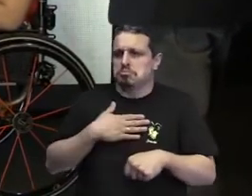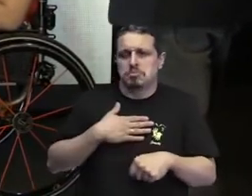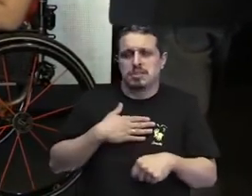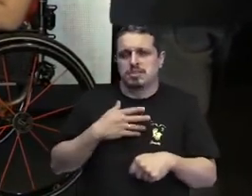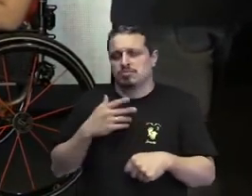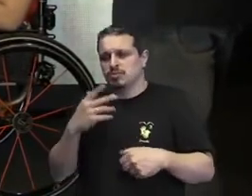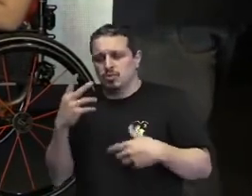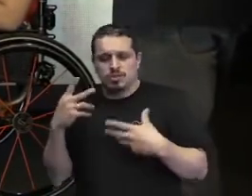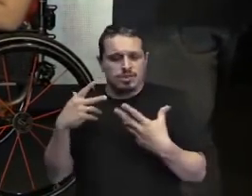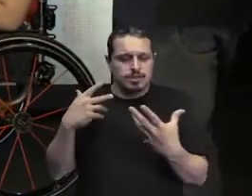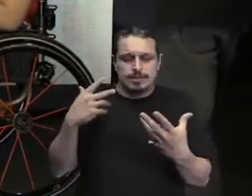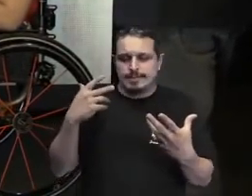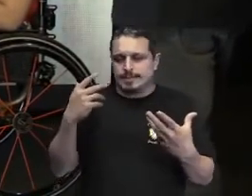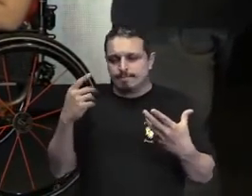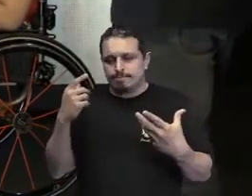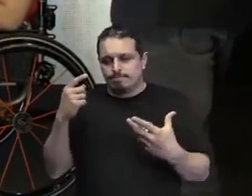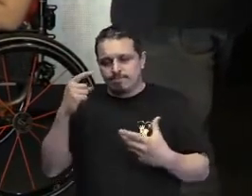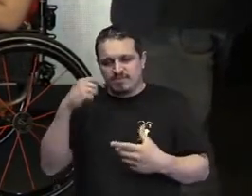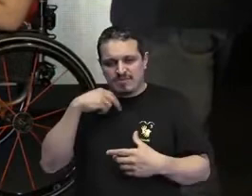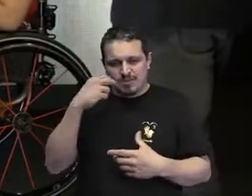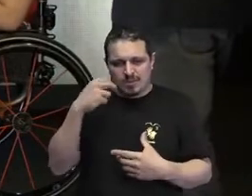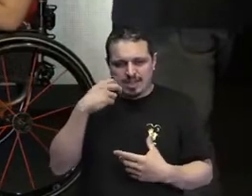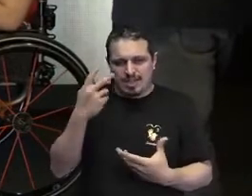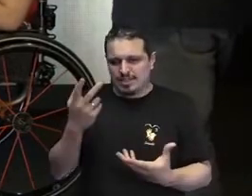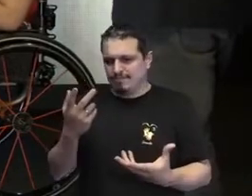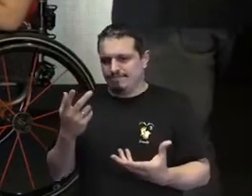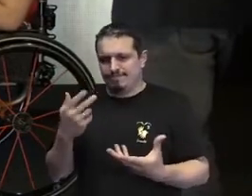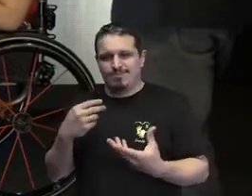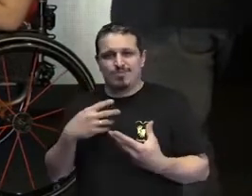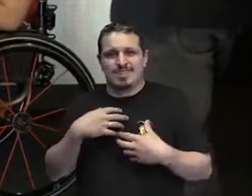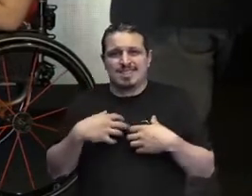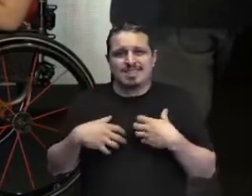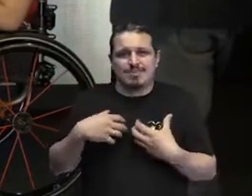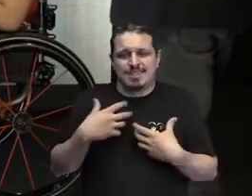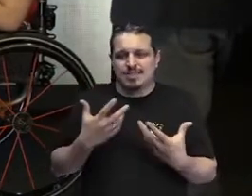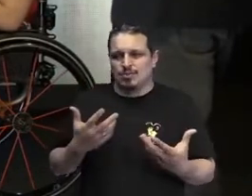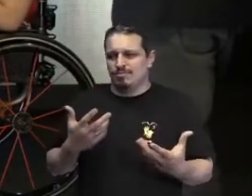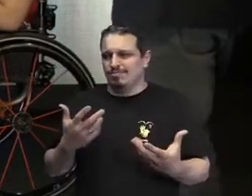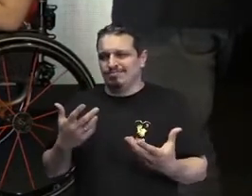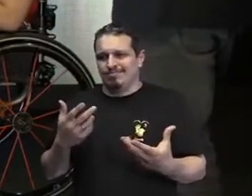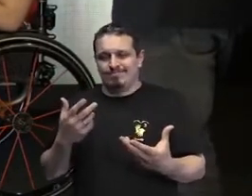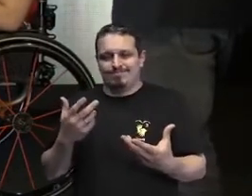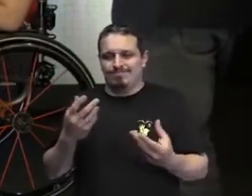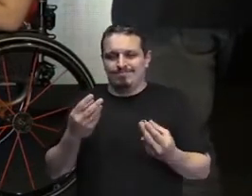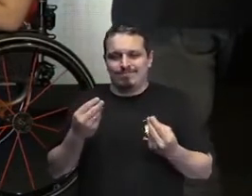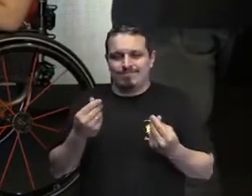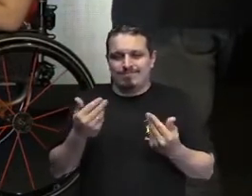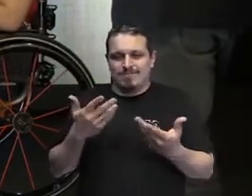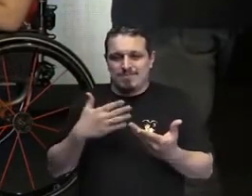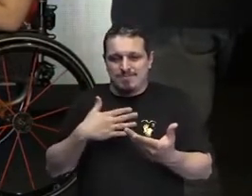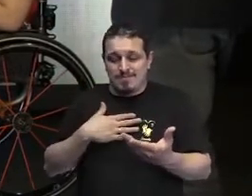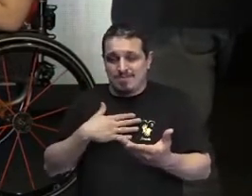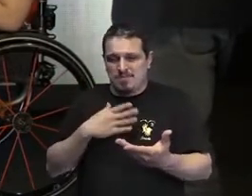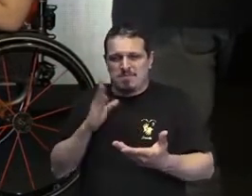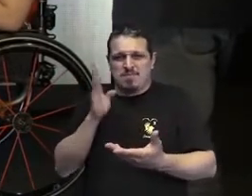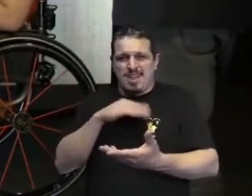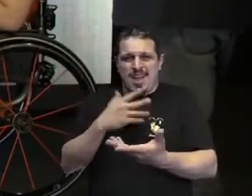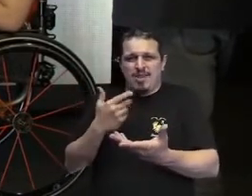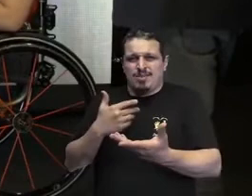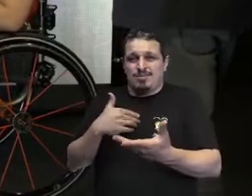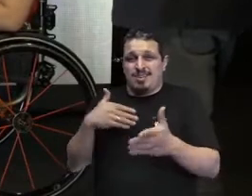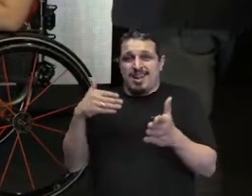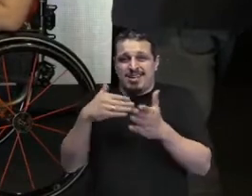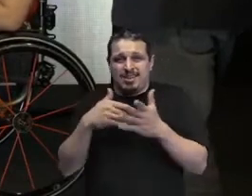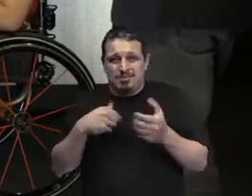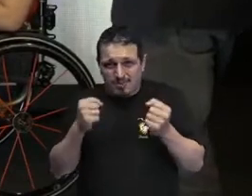eu tive que passar por muita vergonheira, muito absurdo, para eu, finalmente, me assumir como pessoa